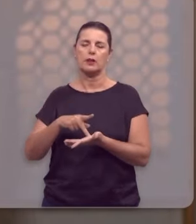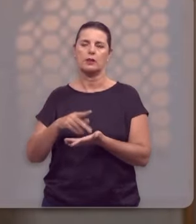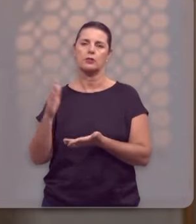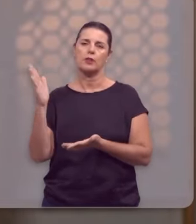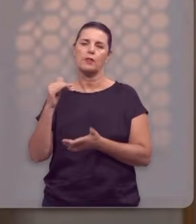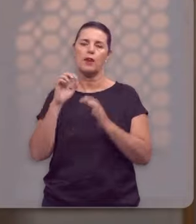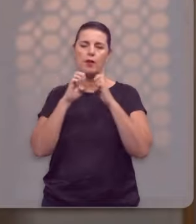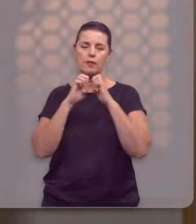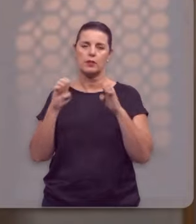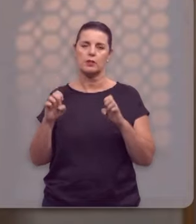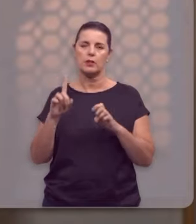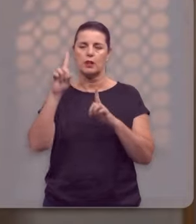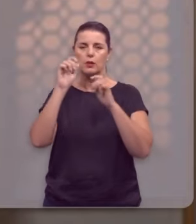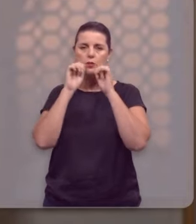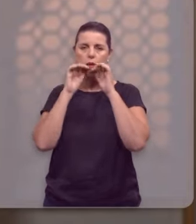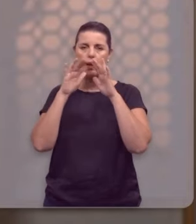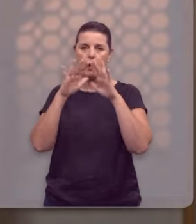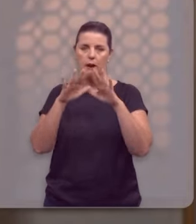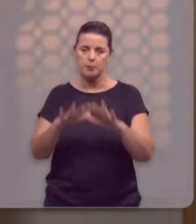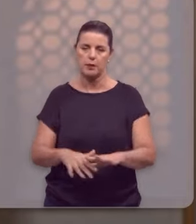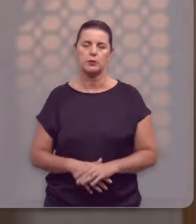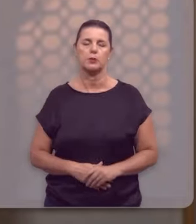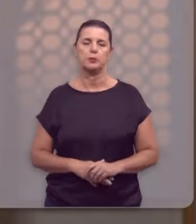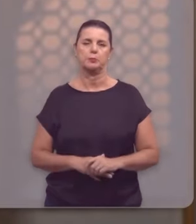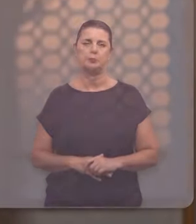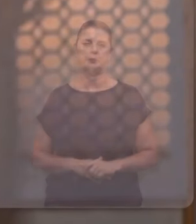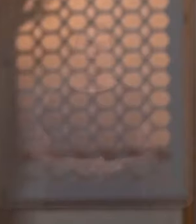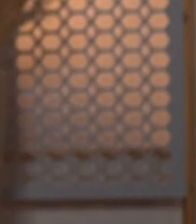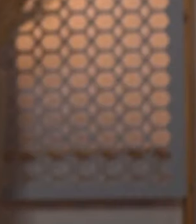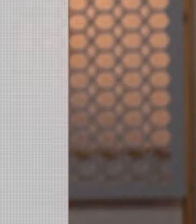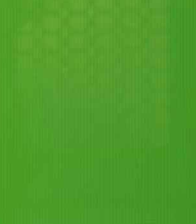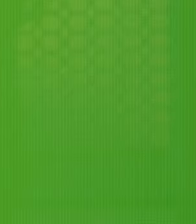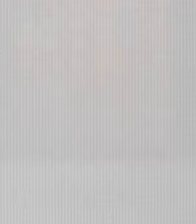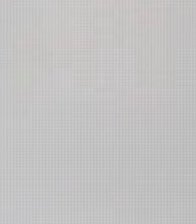vem do Evangelho. Que Deus te abençoe ricamente.